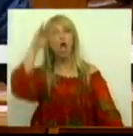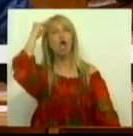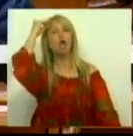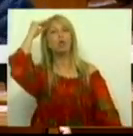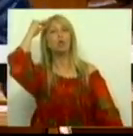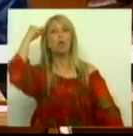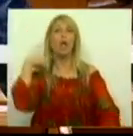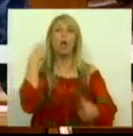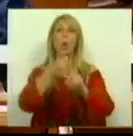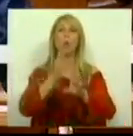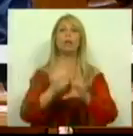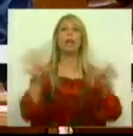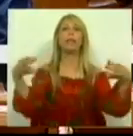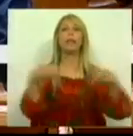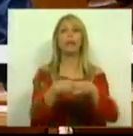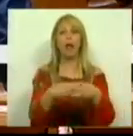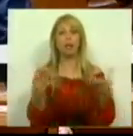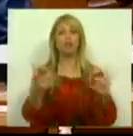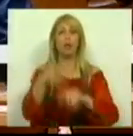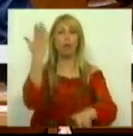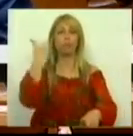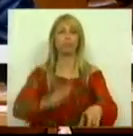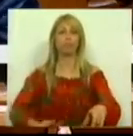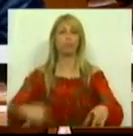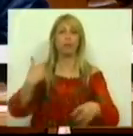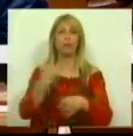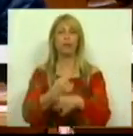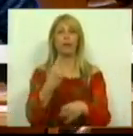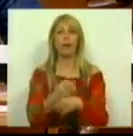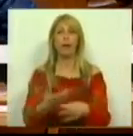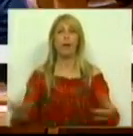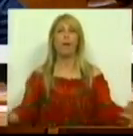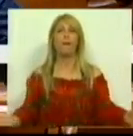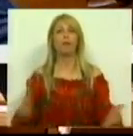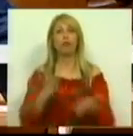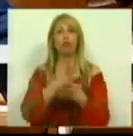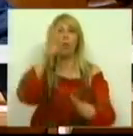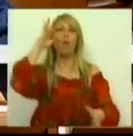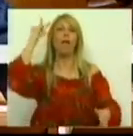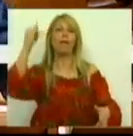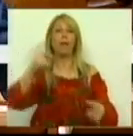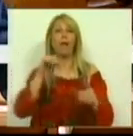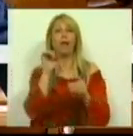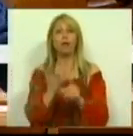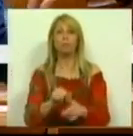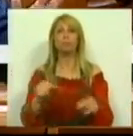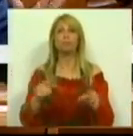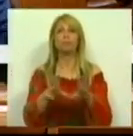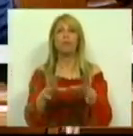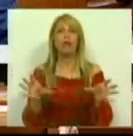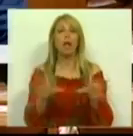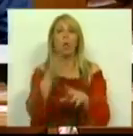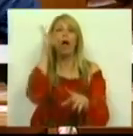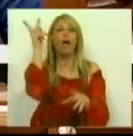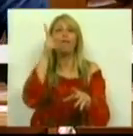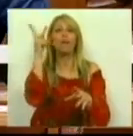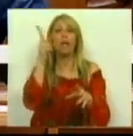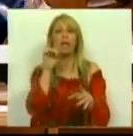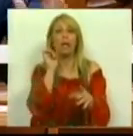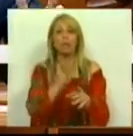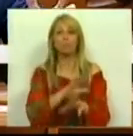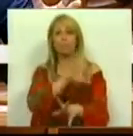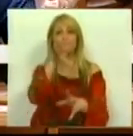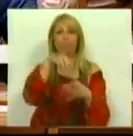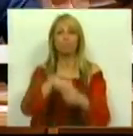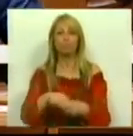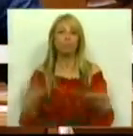recaustada e alimentada pelas quimeras helénicas das praças sintagmas desta vida e a